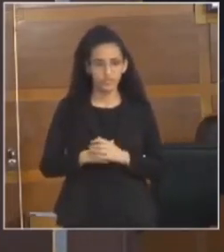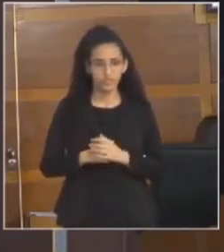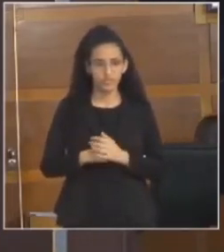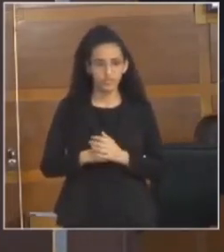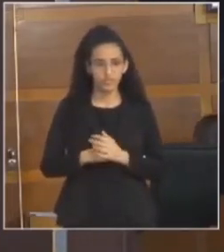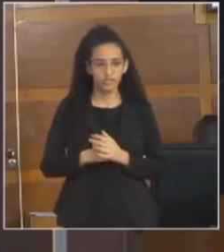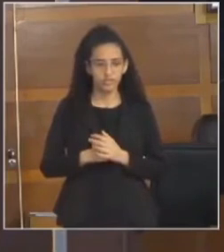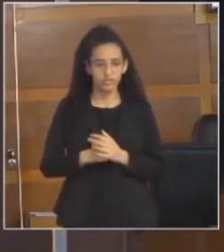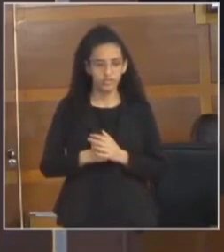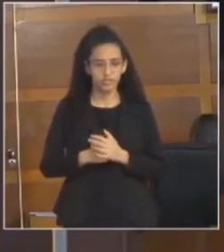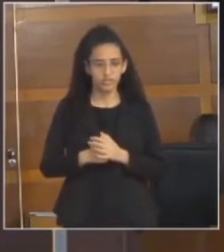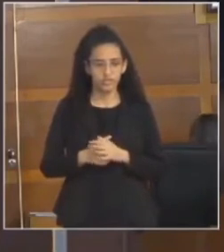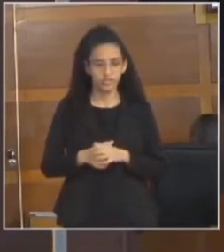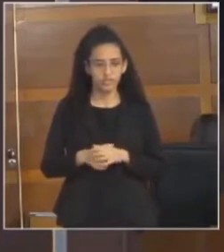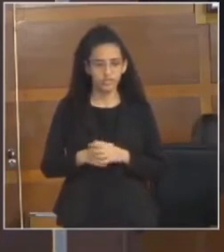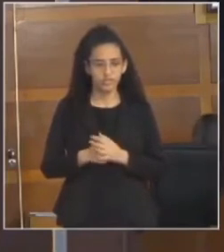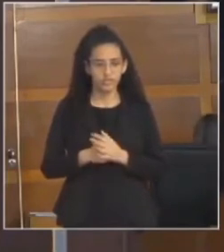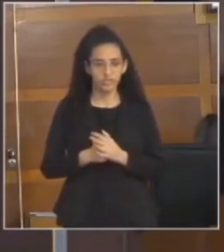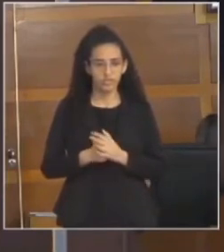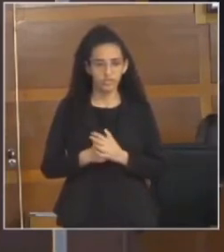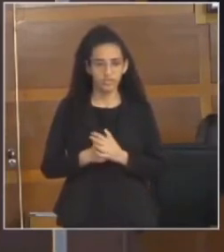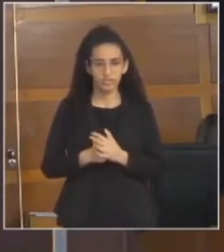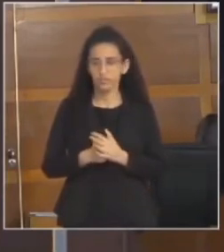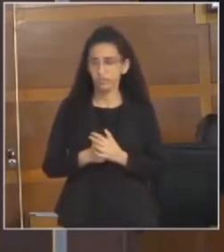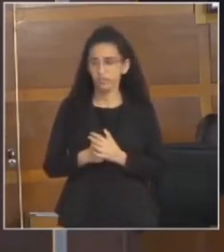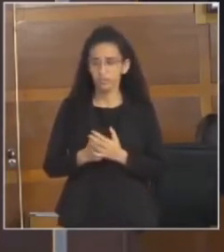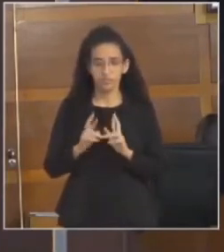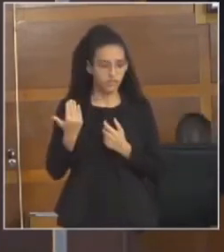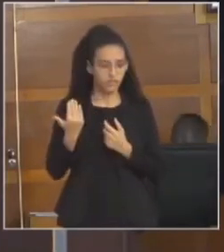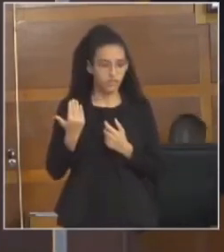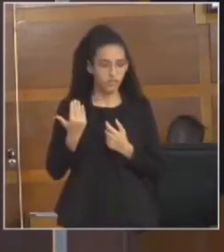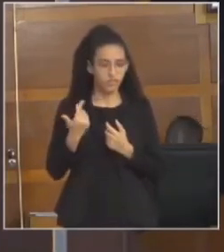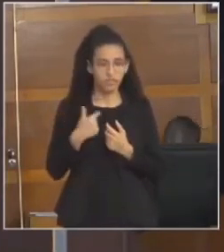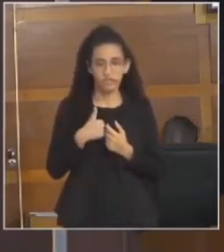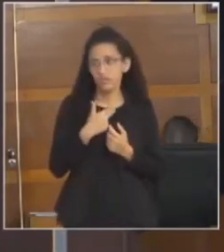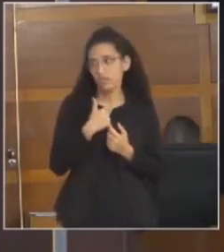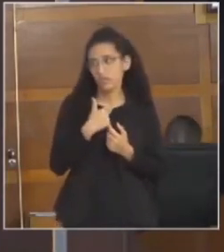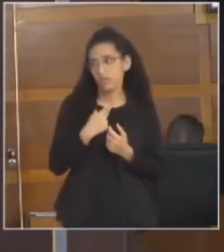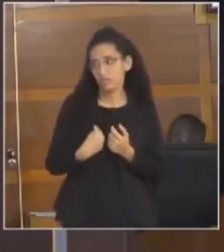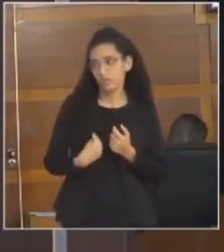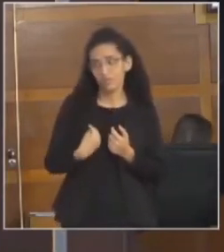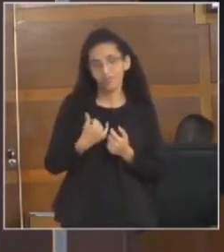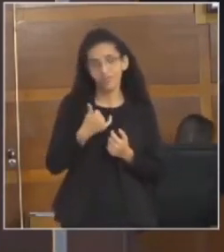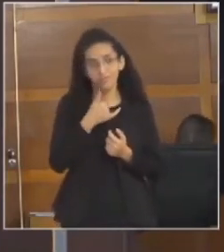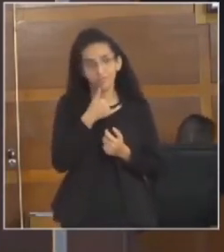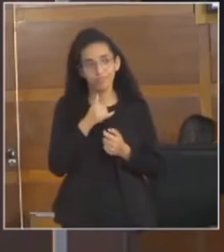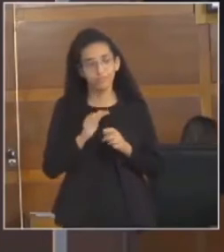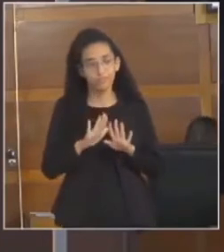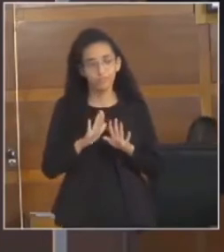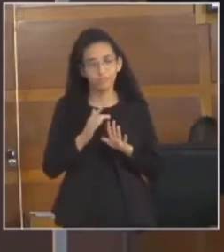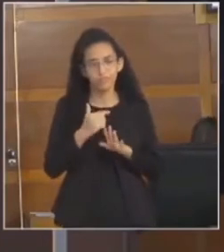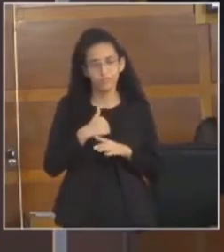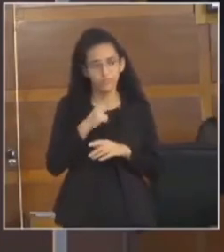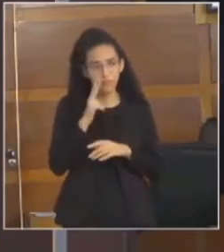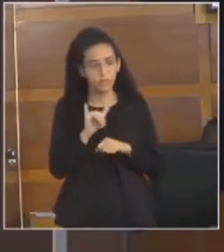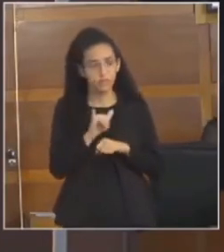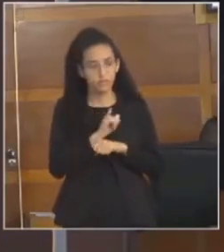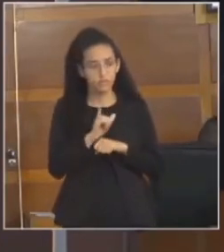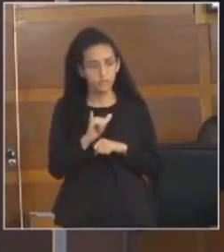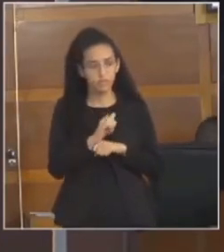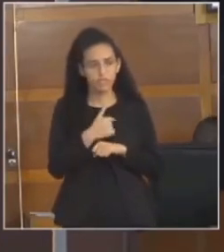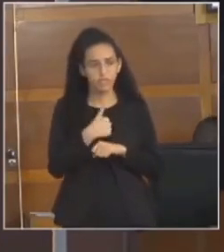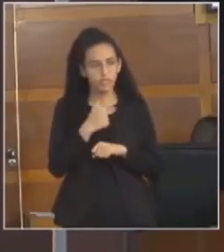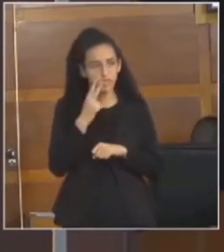não sejam suficientes. Na última sessão, eu não pude estar presente, infelizmente, mas eu acompanhei pelo YouTube